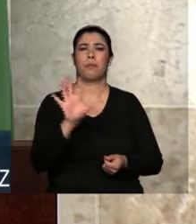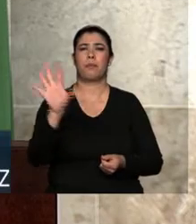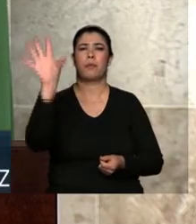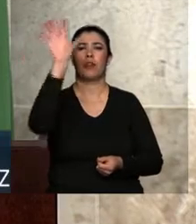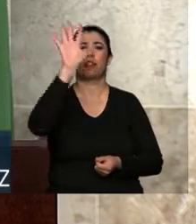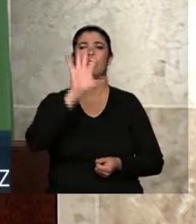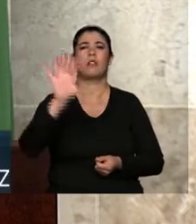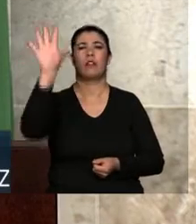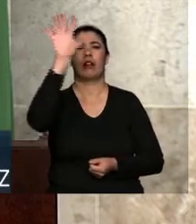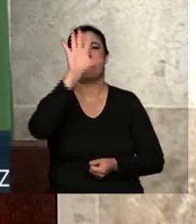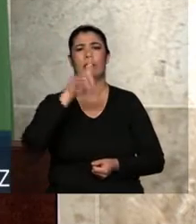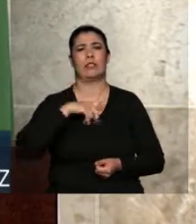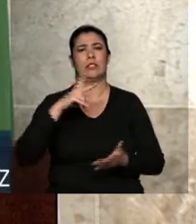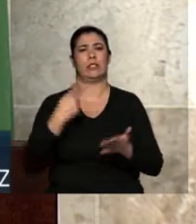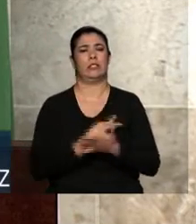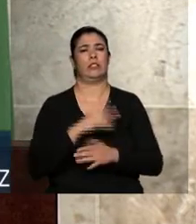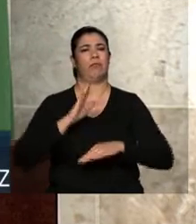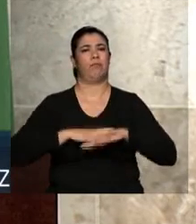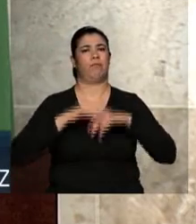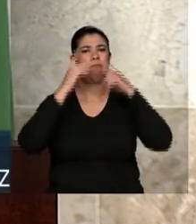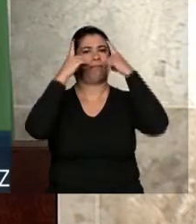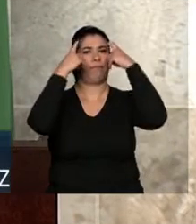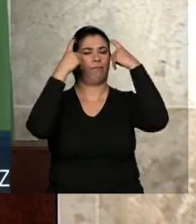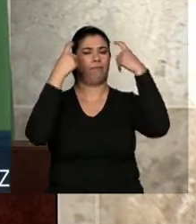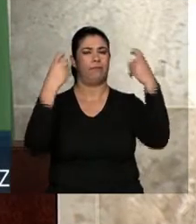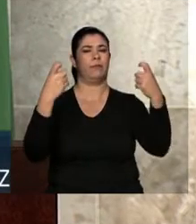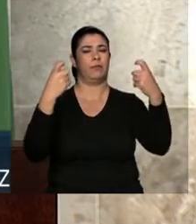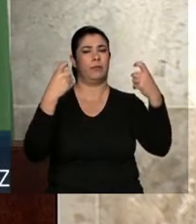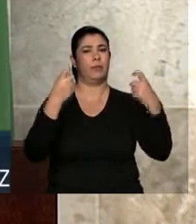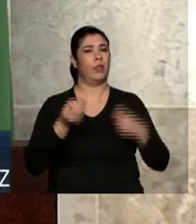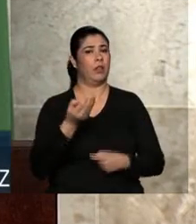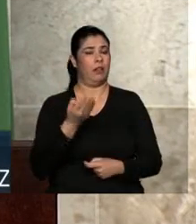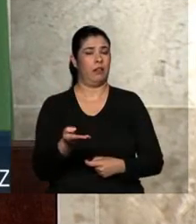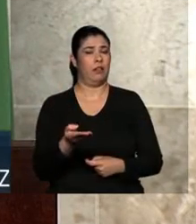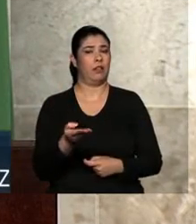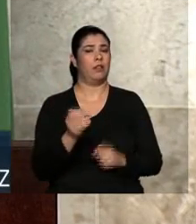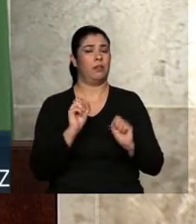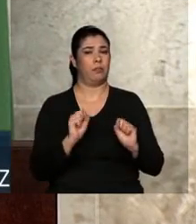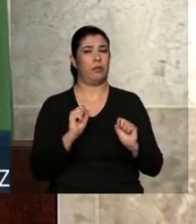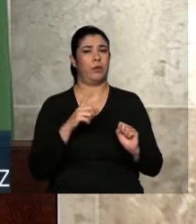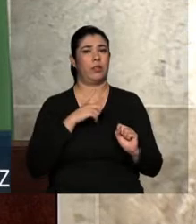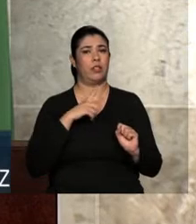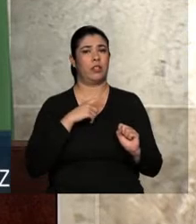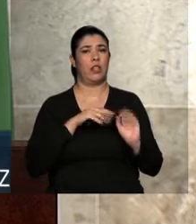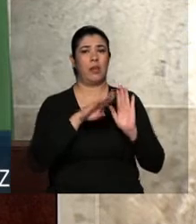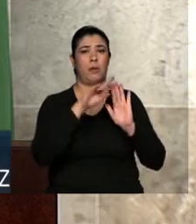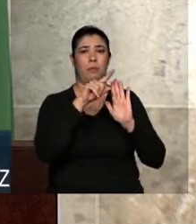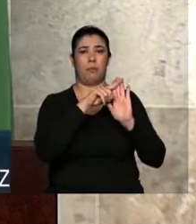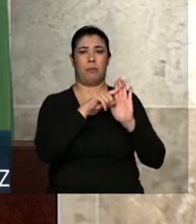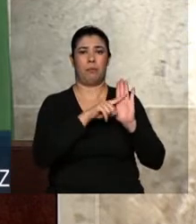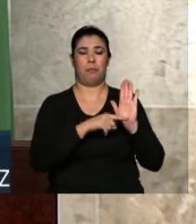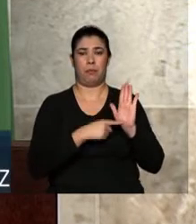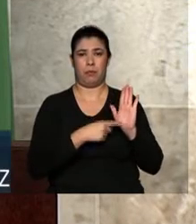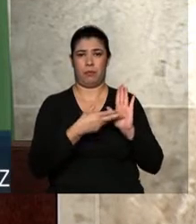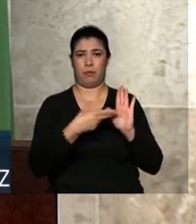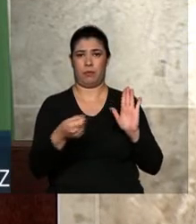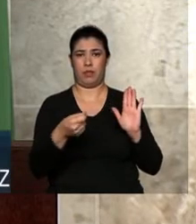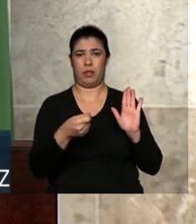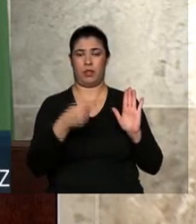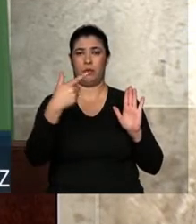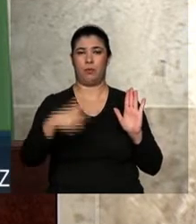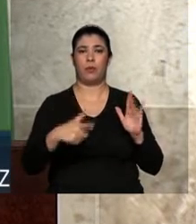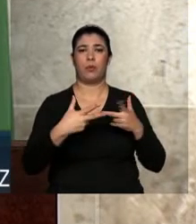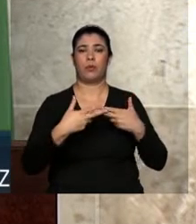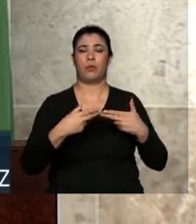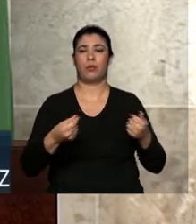violentas do país. e esse talvez seja um dos elementos fundamentais para uma outra